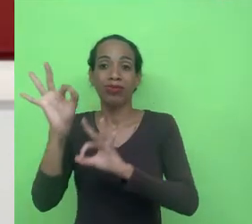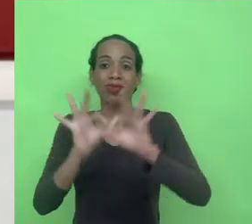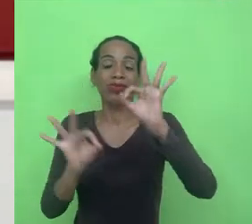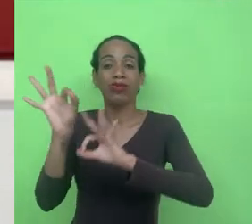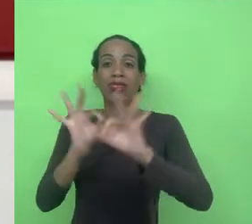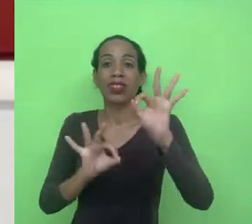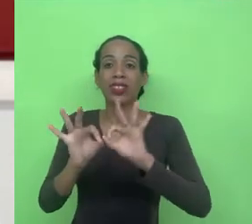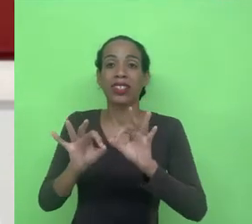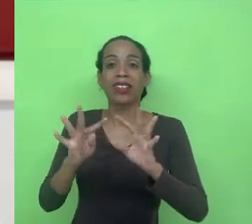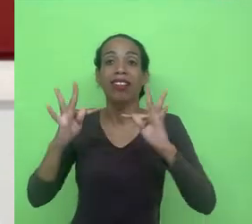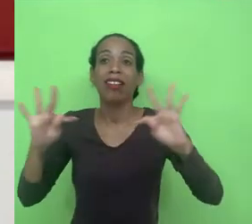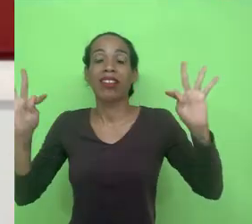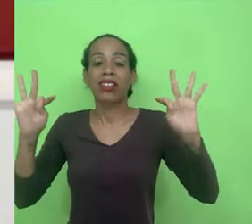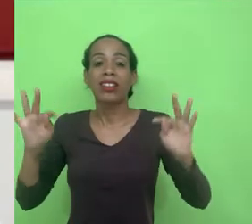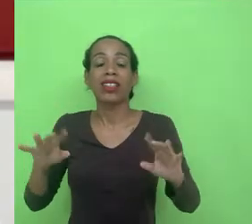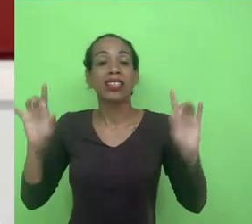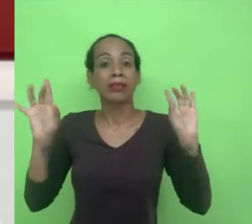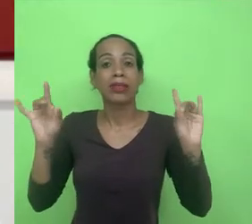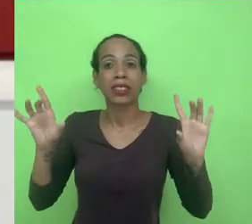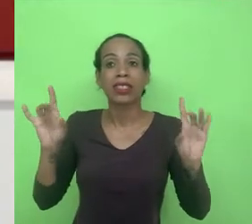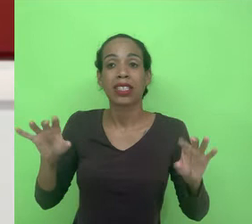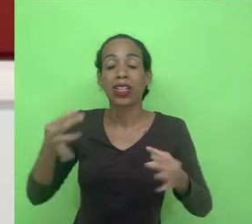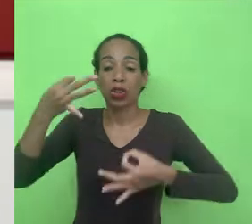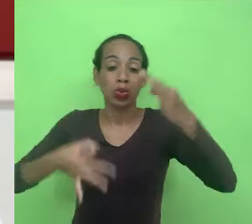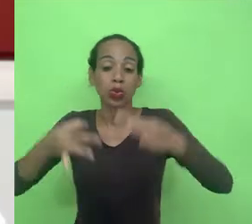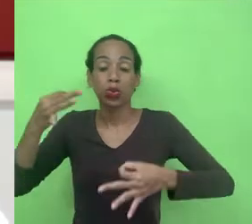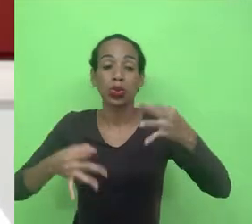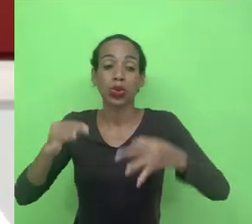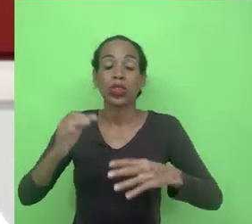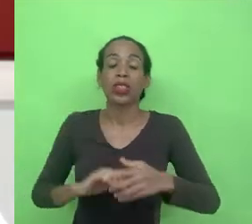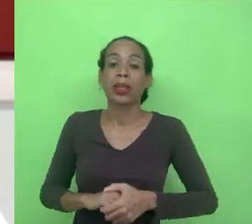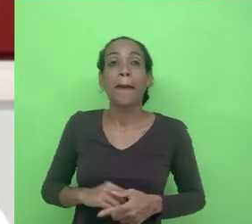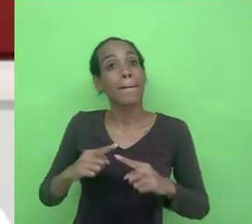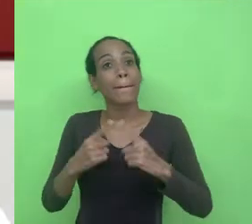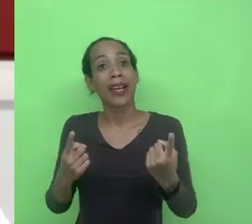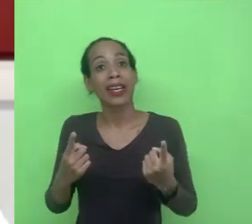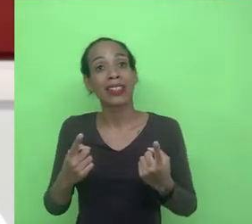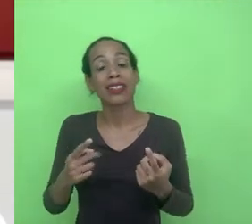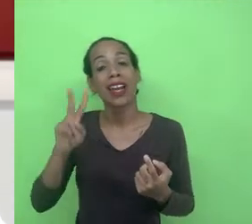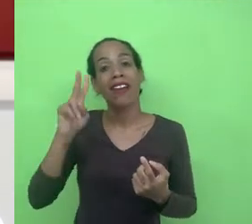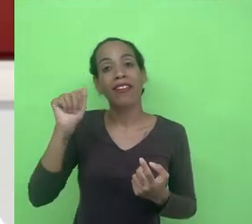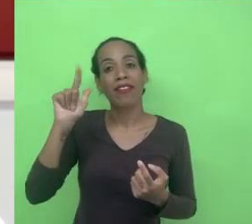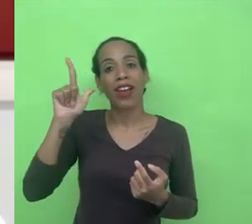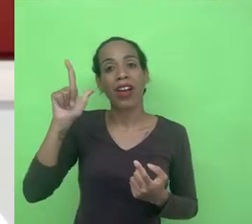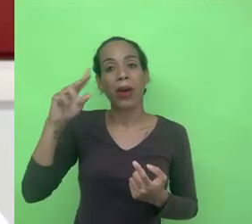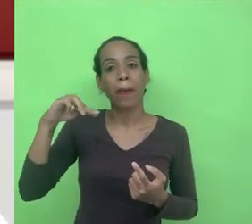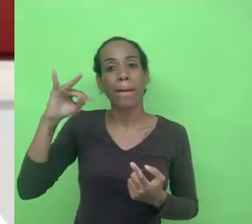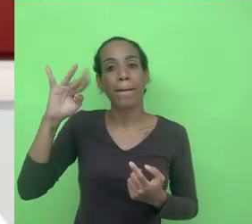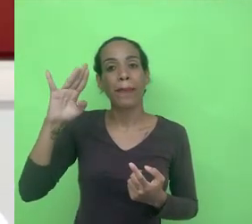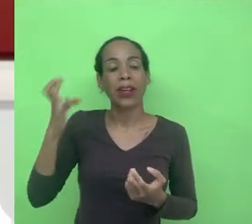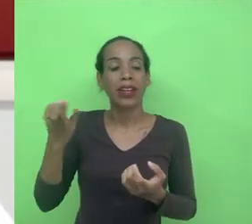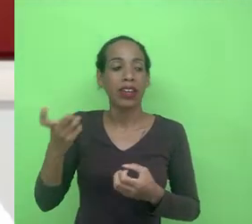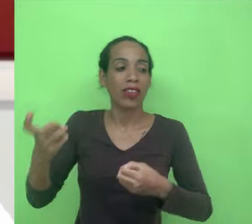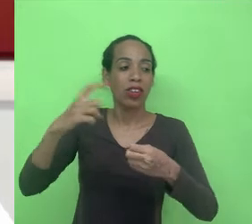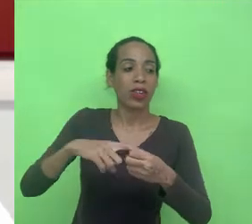tecnológico especialmente no âmbito da justiça mas aí Valmir eu queria agora voltar para o seu trabalho